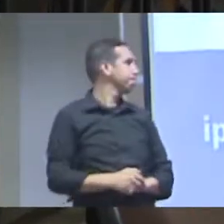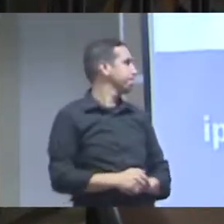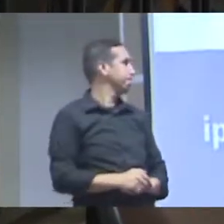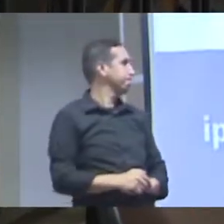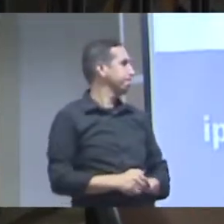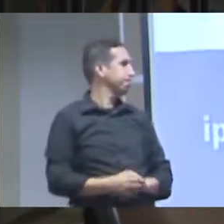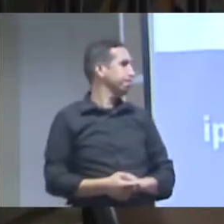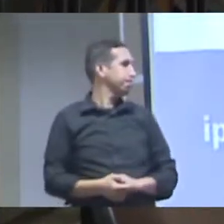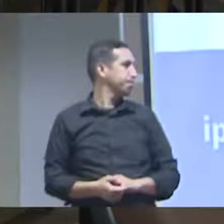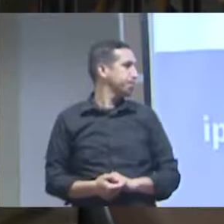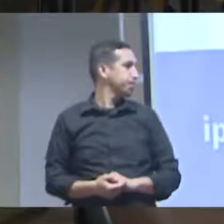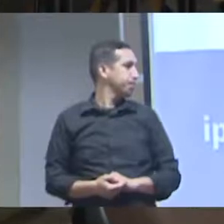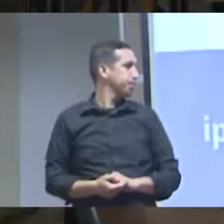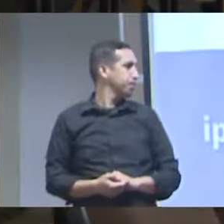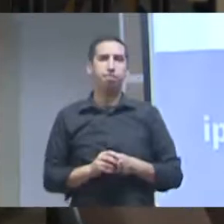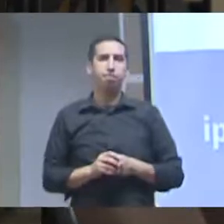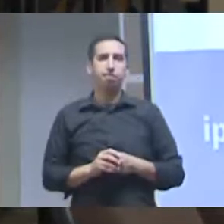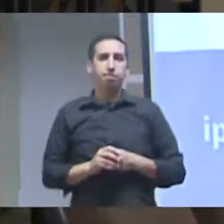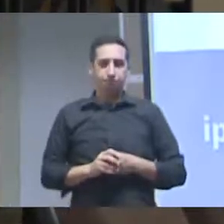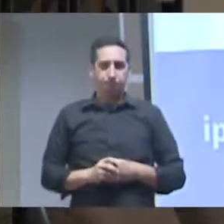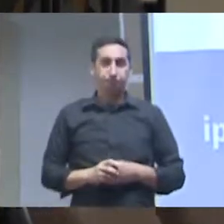saber a sua posição sobre isso